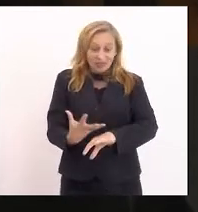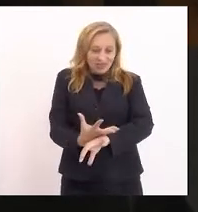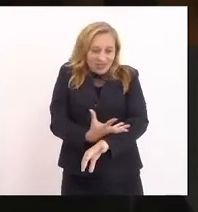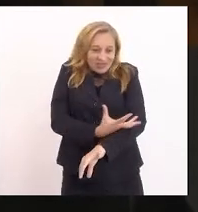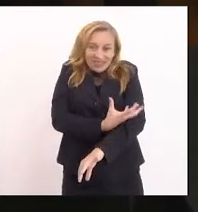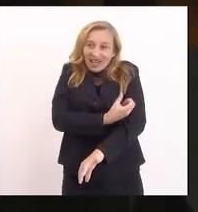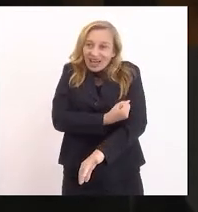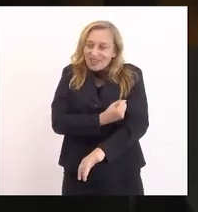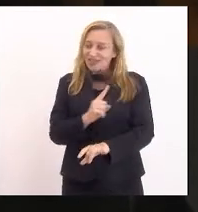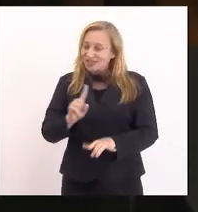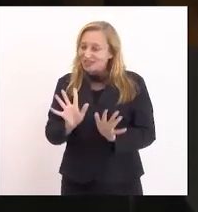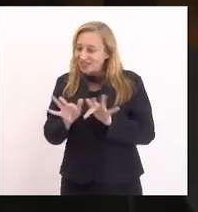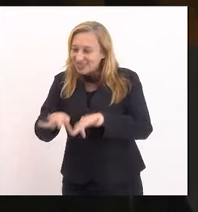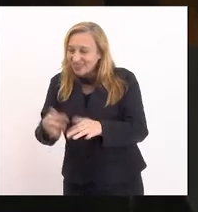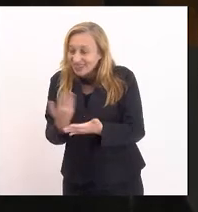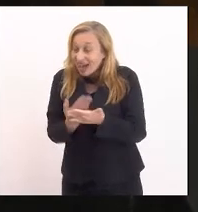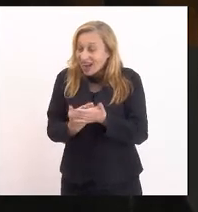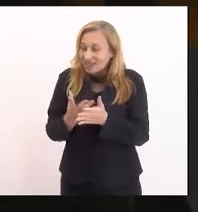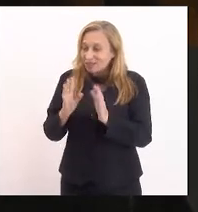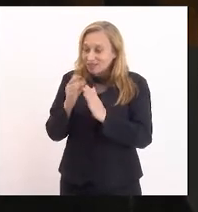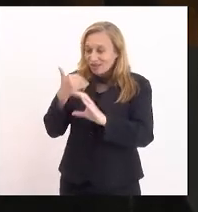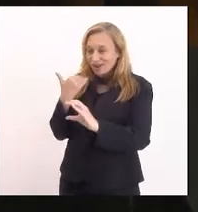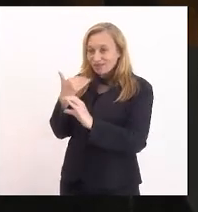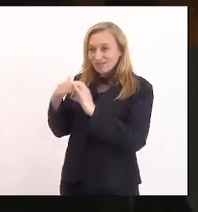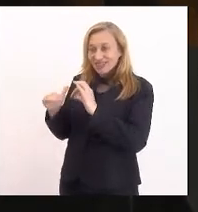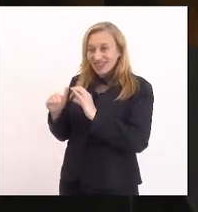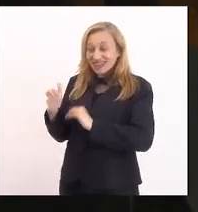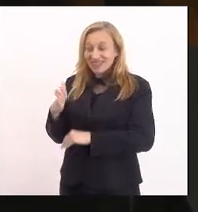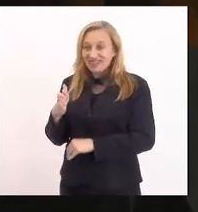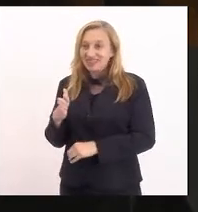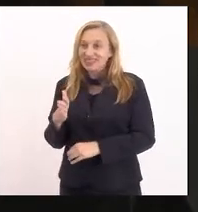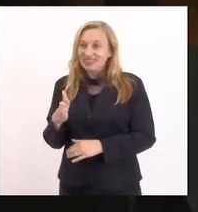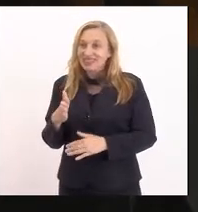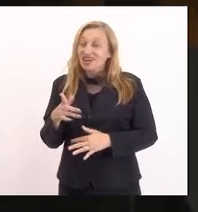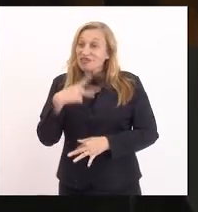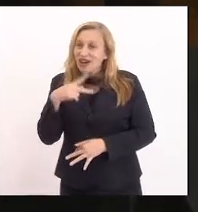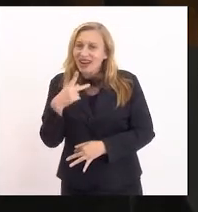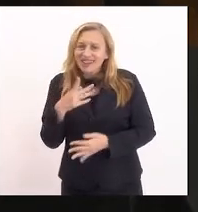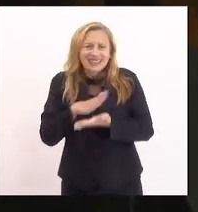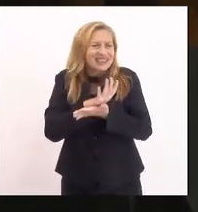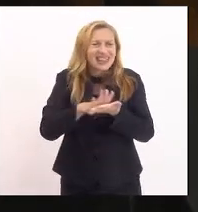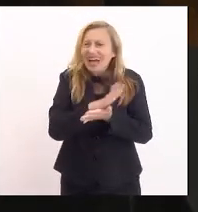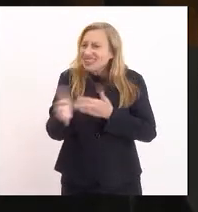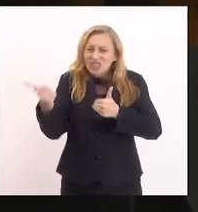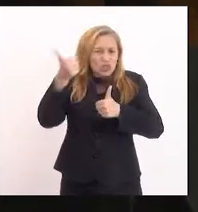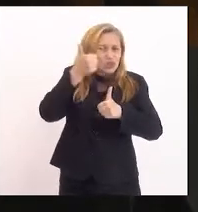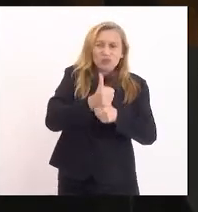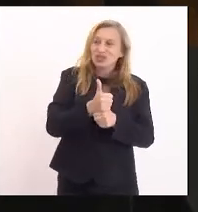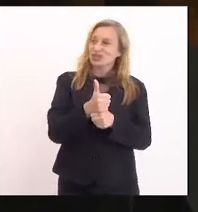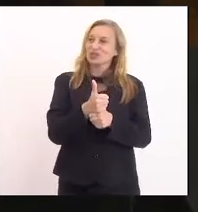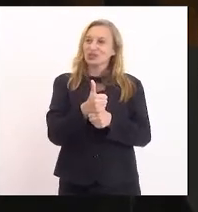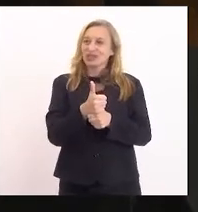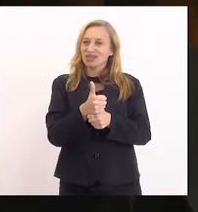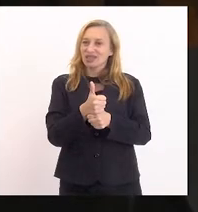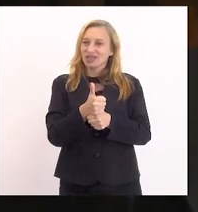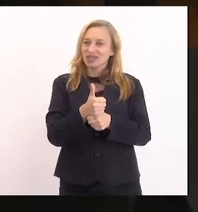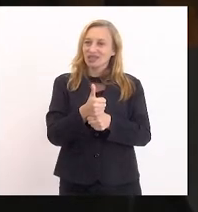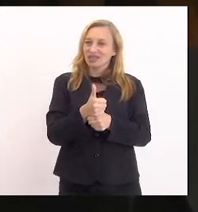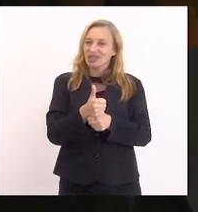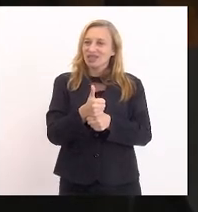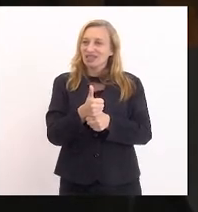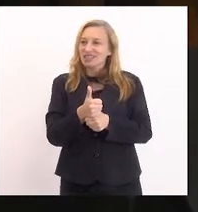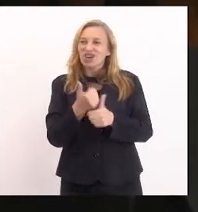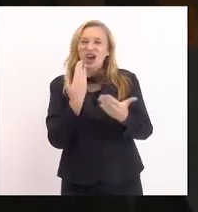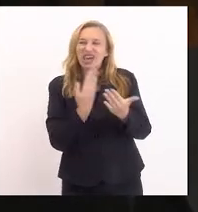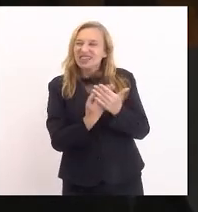vibrava, mandou uma mensagem muito efusiva dizendo isso, nada substitui a interação presencial com os alunos,